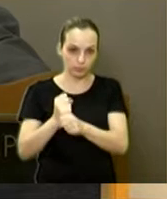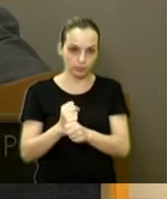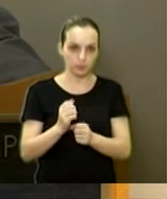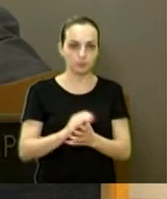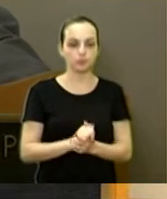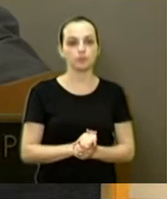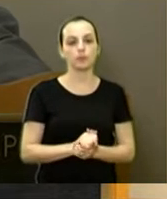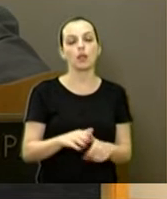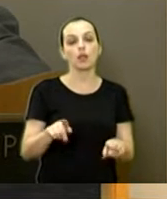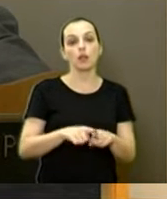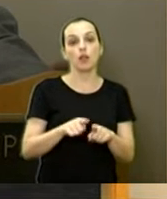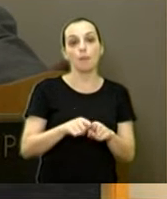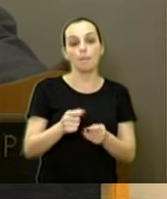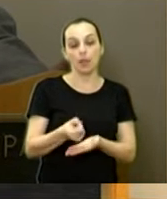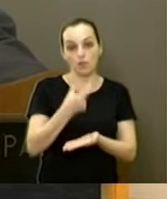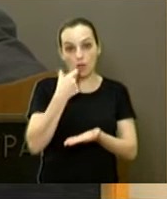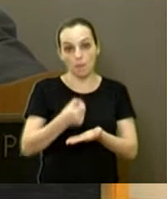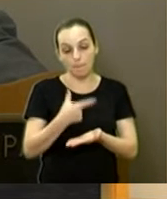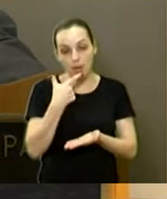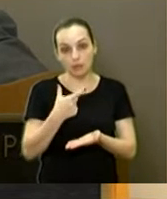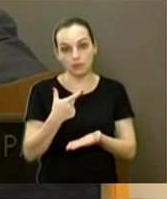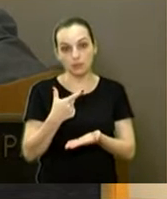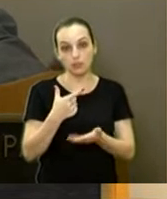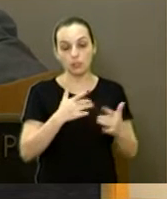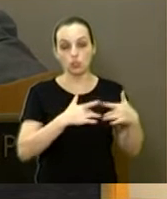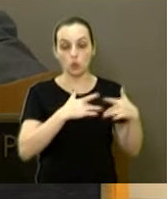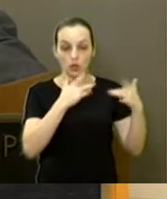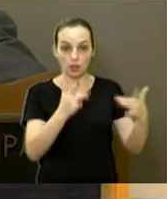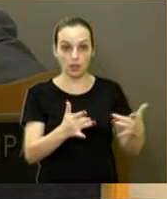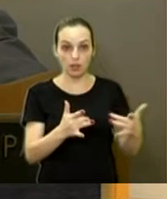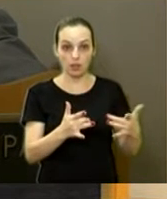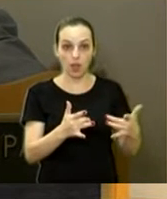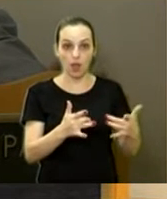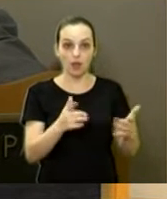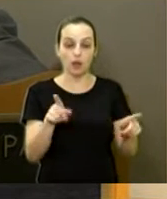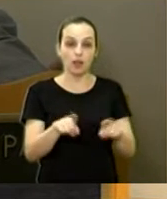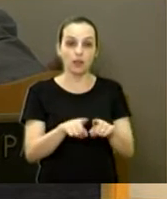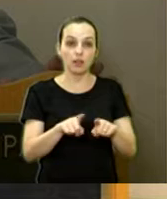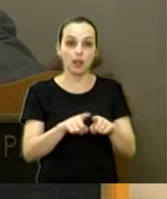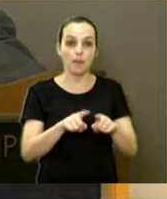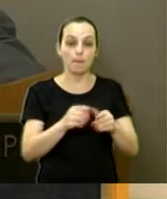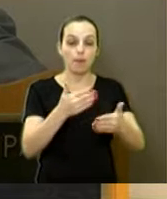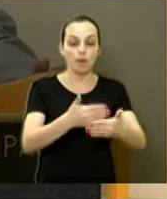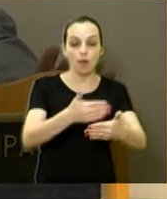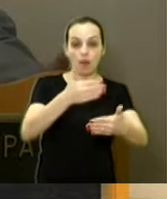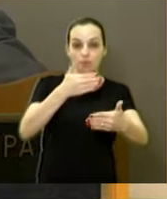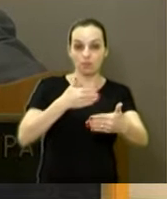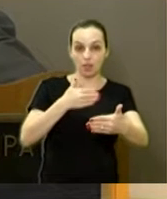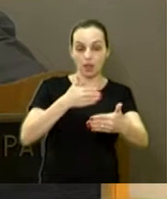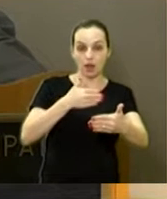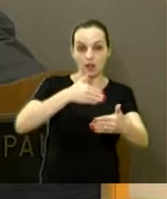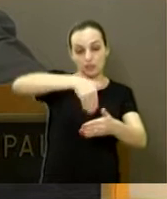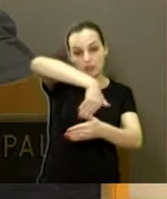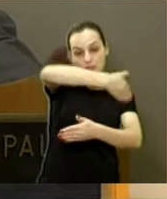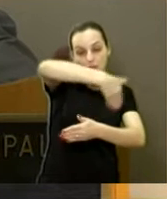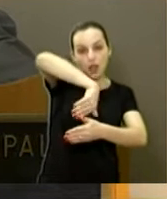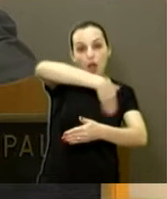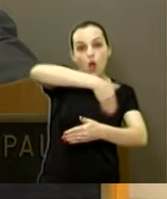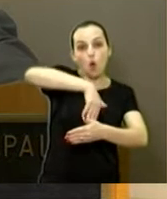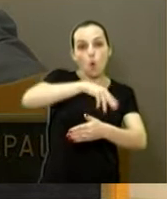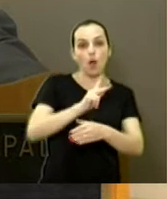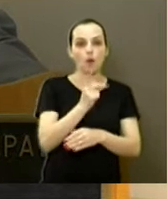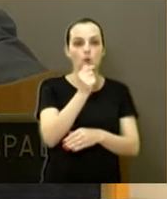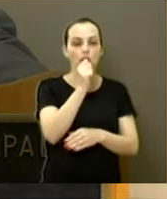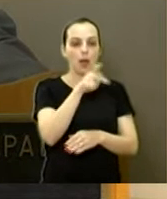bastante, e foi falado aqui do Caparaó, atrás do Caparaó, esse vereador tem brigado anos para a